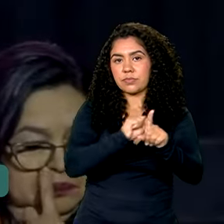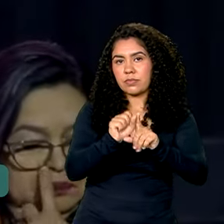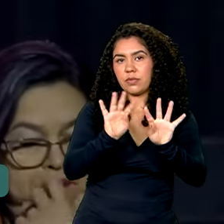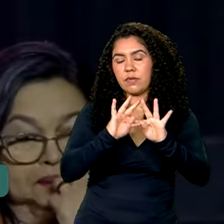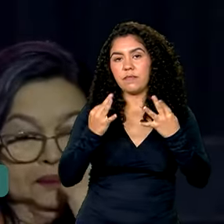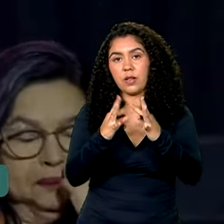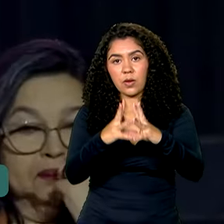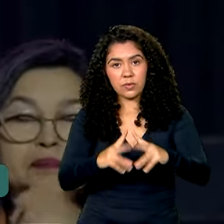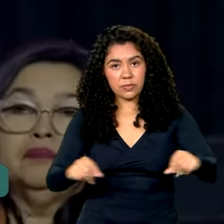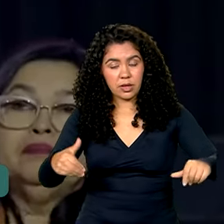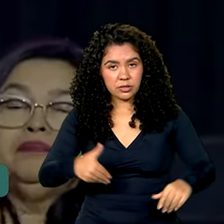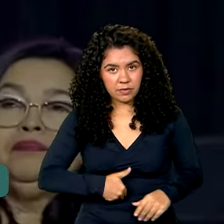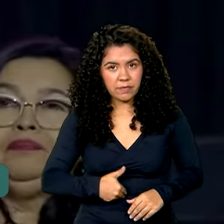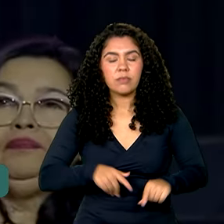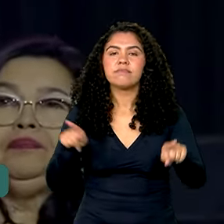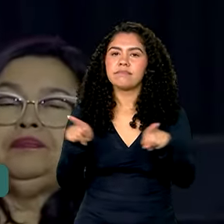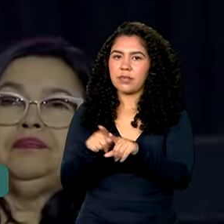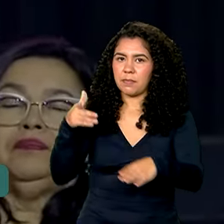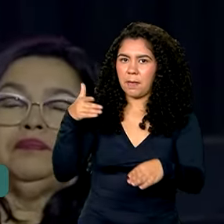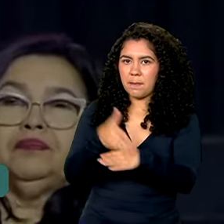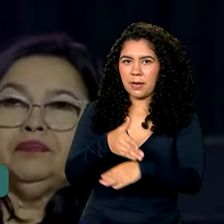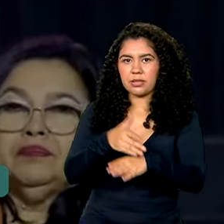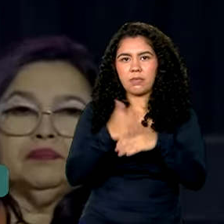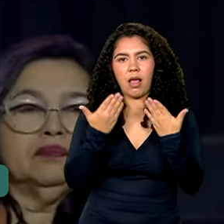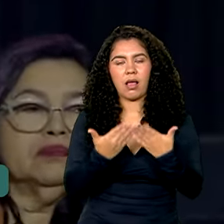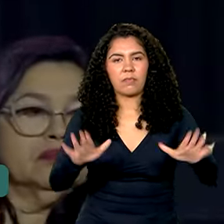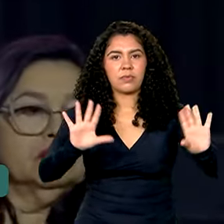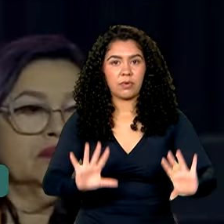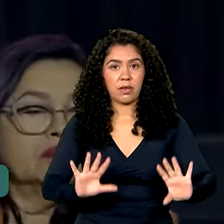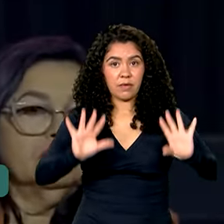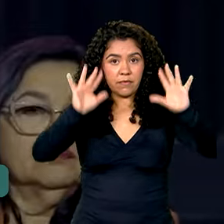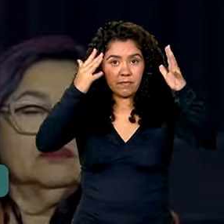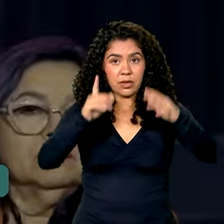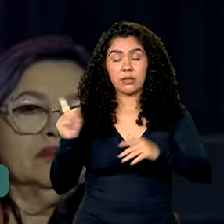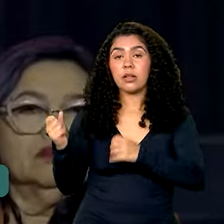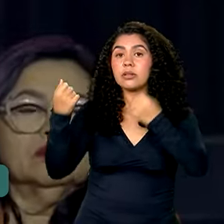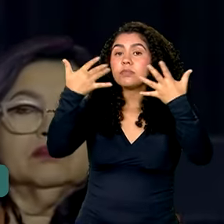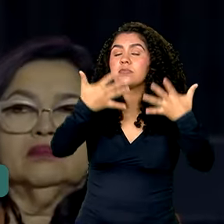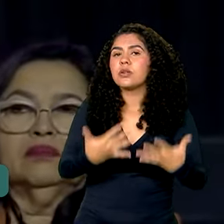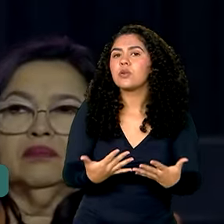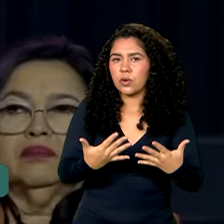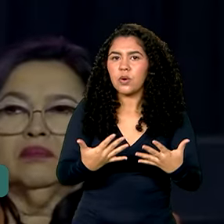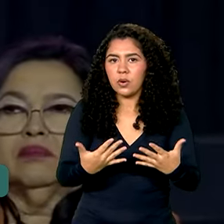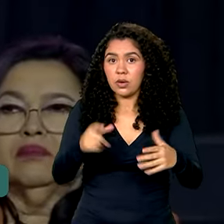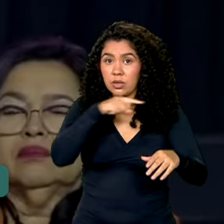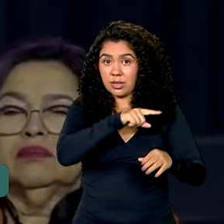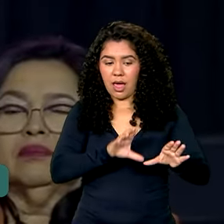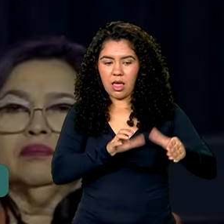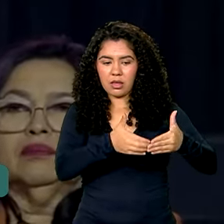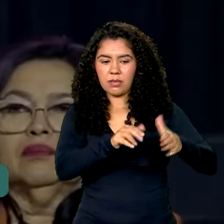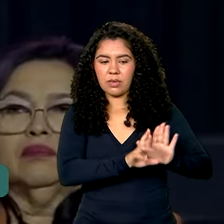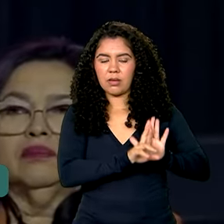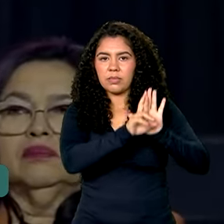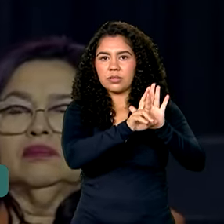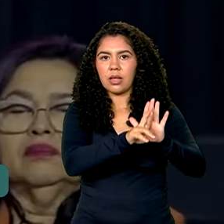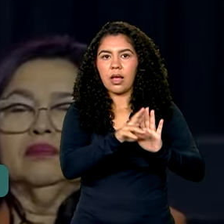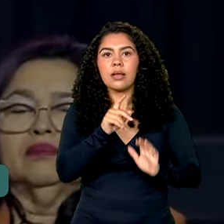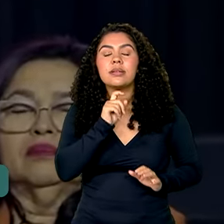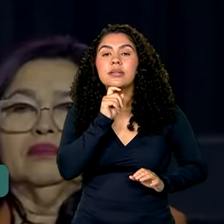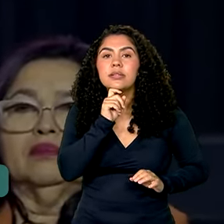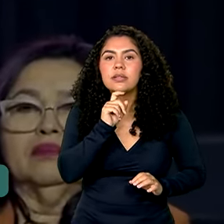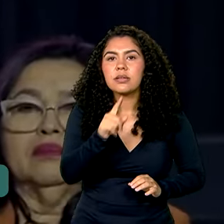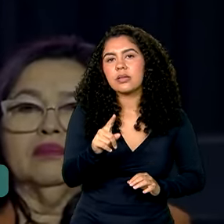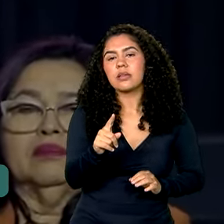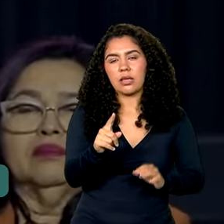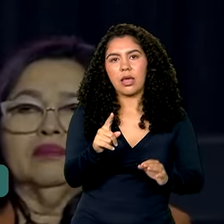Combate à Fome também participou da abertura do evento e falou que com a caravana ninguém vai ficar